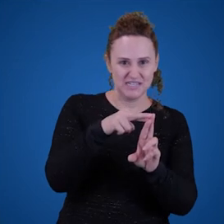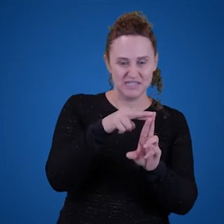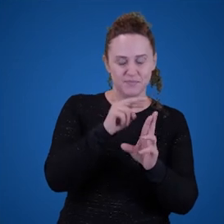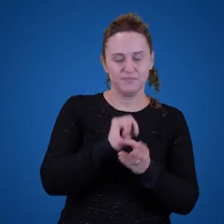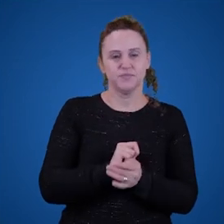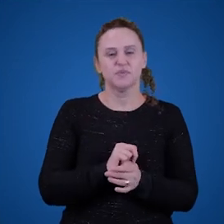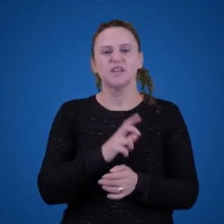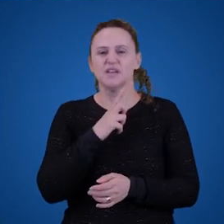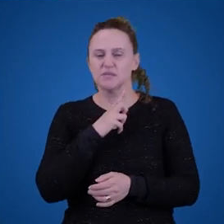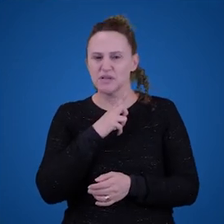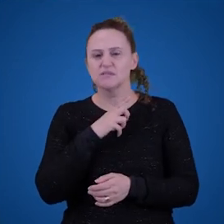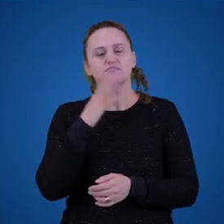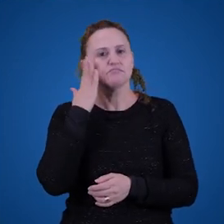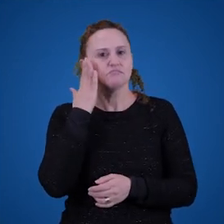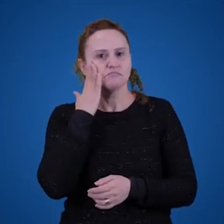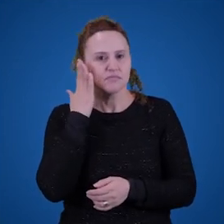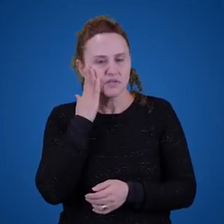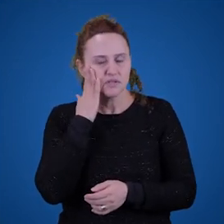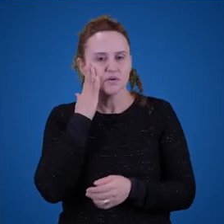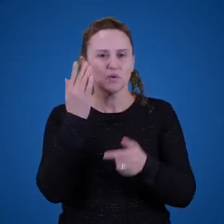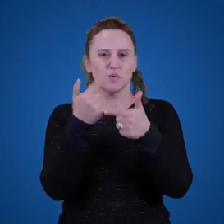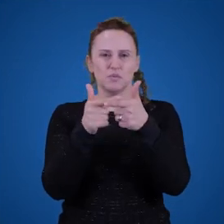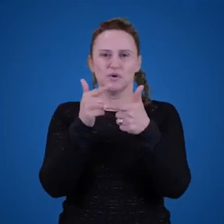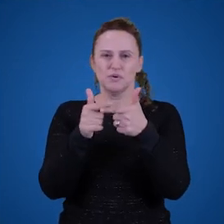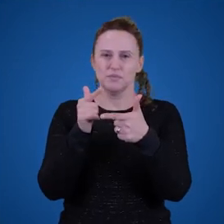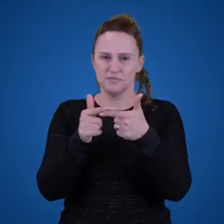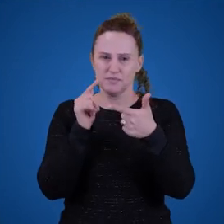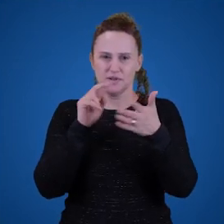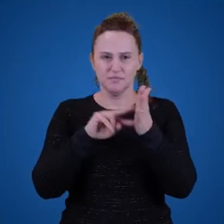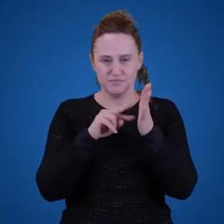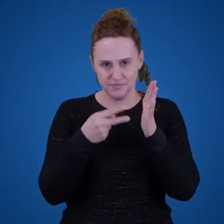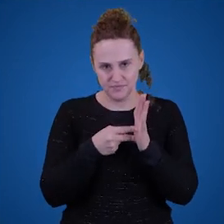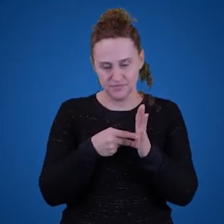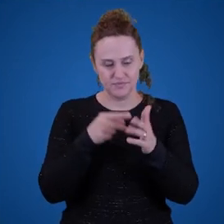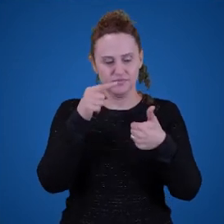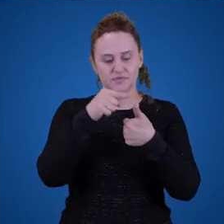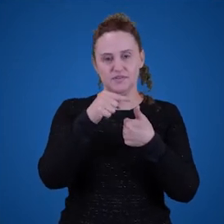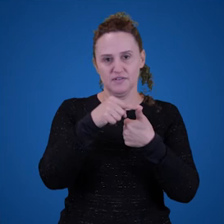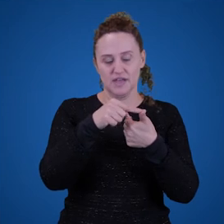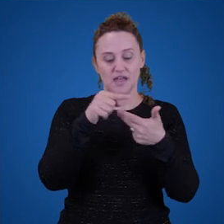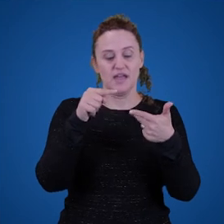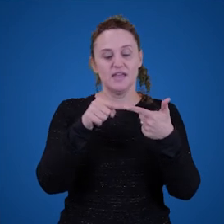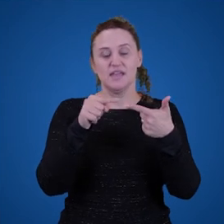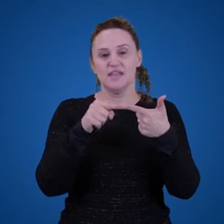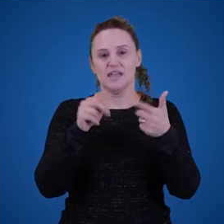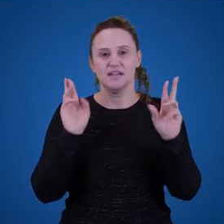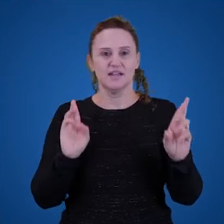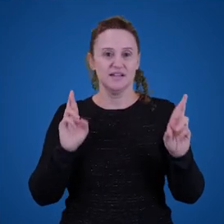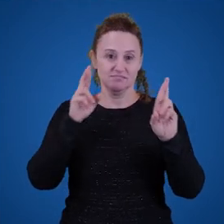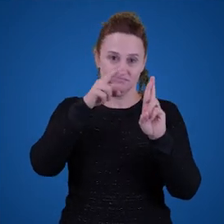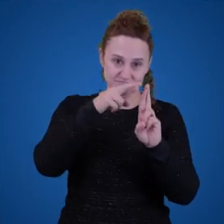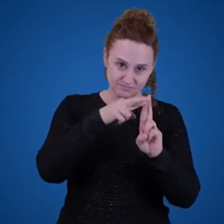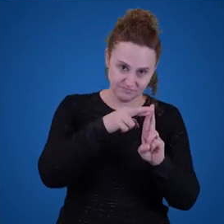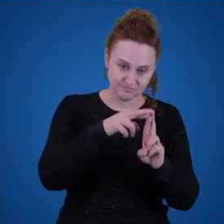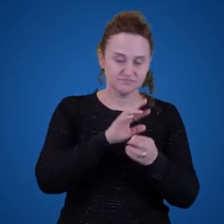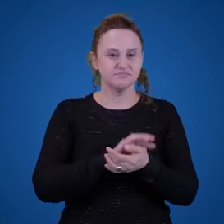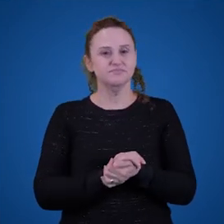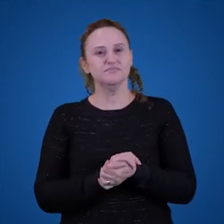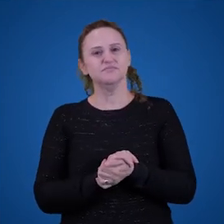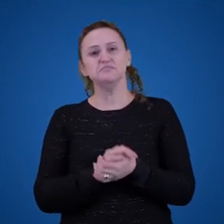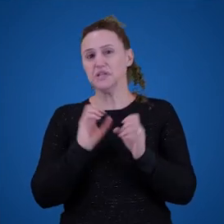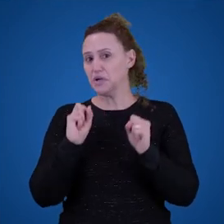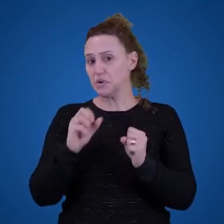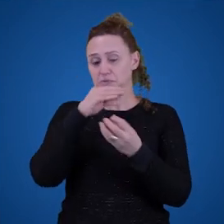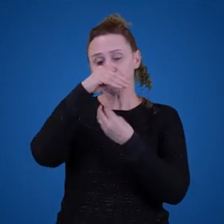separadas, certo? Ou seja, são problemas separados que, às vezes, podem vir misturados. Mas são duas coisas que nós temos que resolver